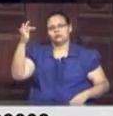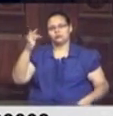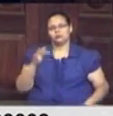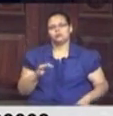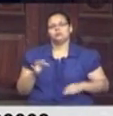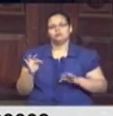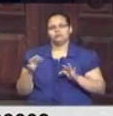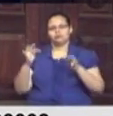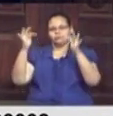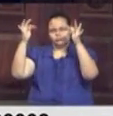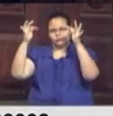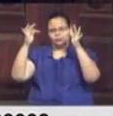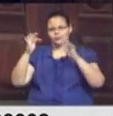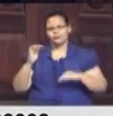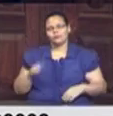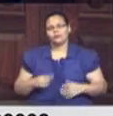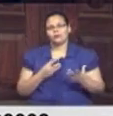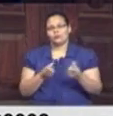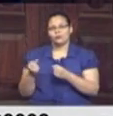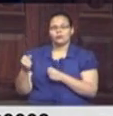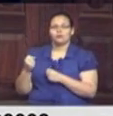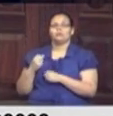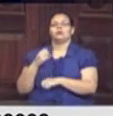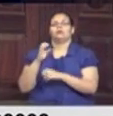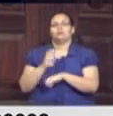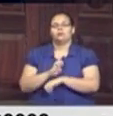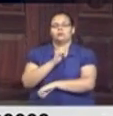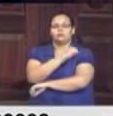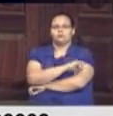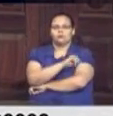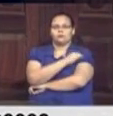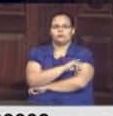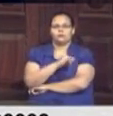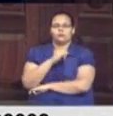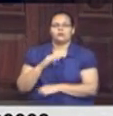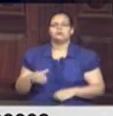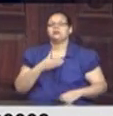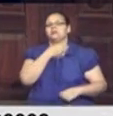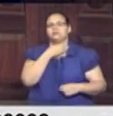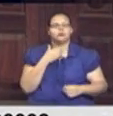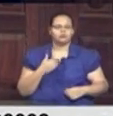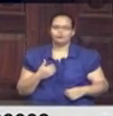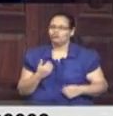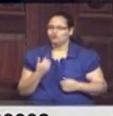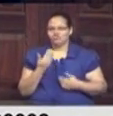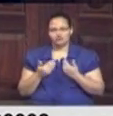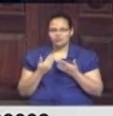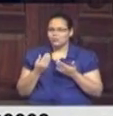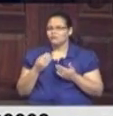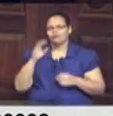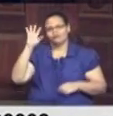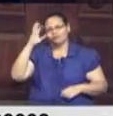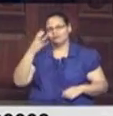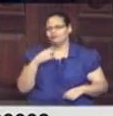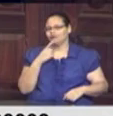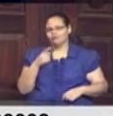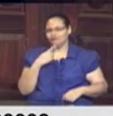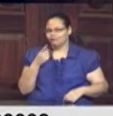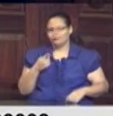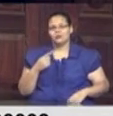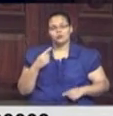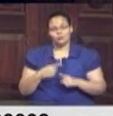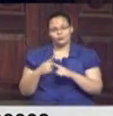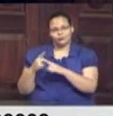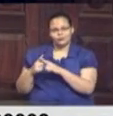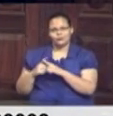Pesão tanto fala, que é a salvação do Estado do Rio, da crise, não adianta se ela ficar só no discurso de Guela. Porque os